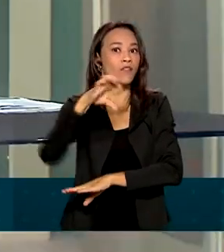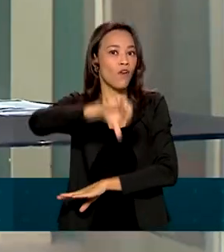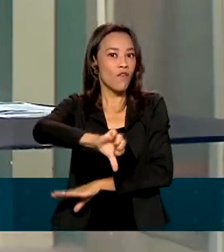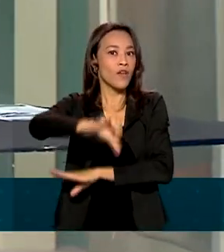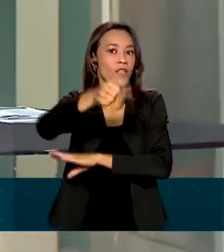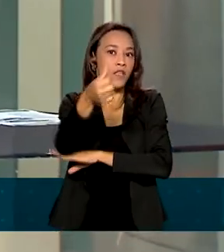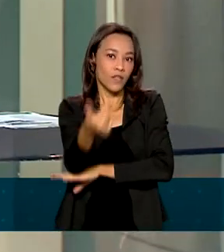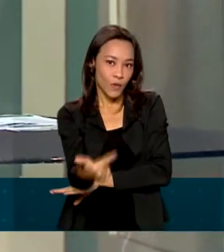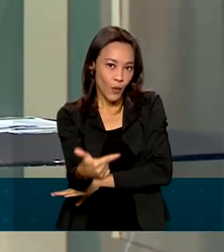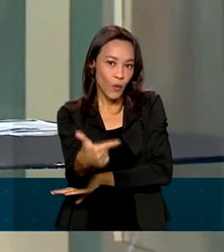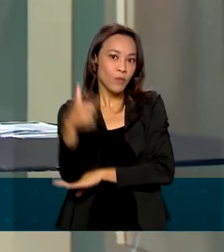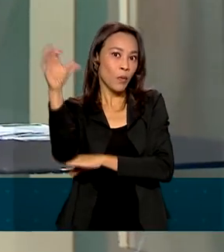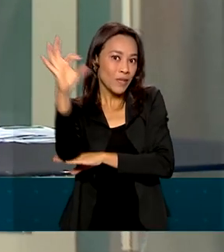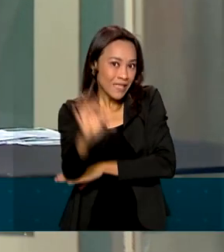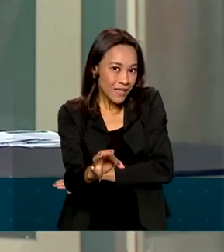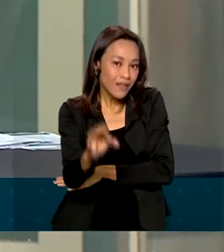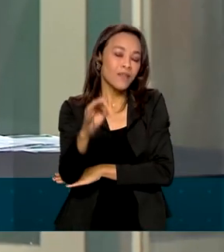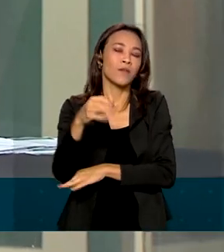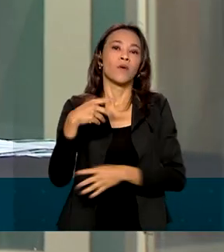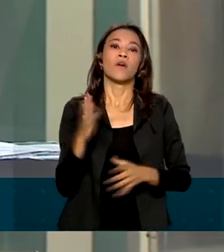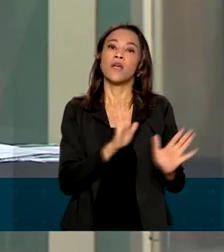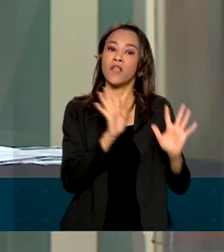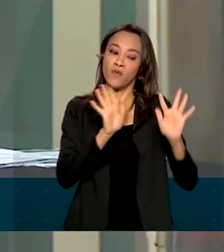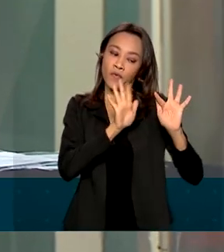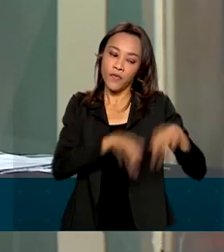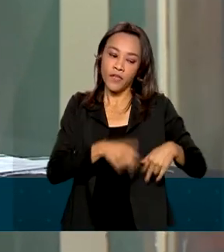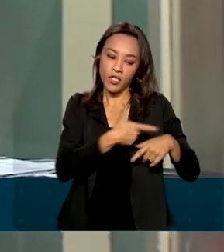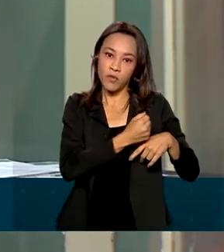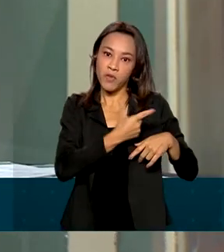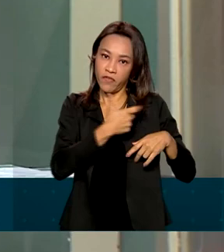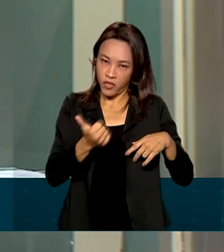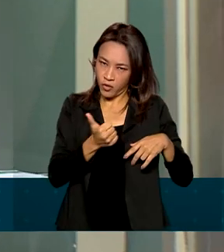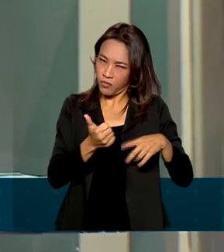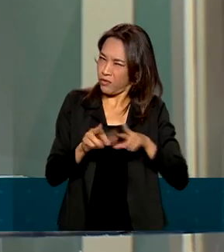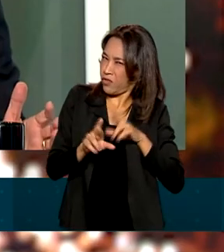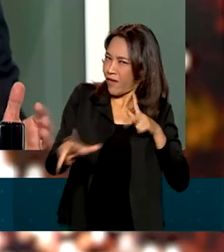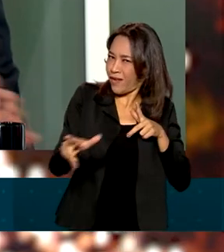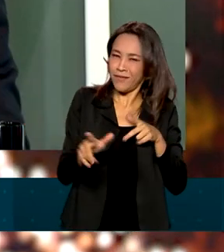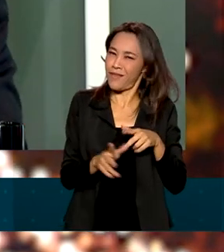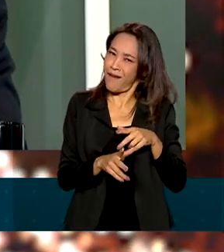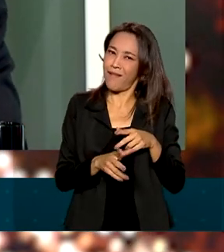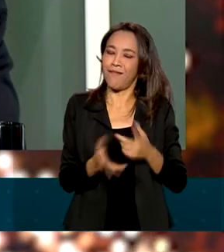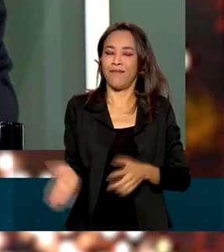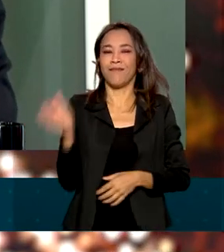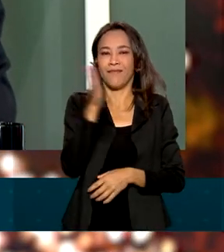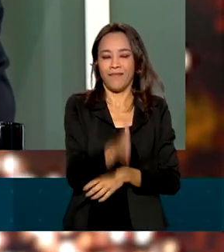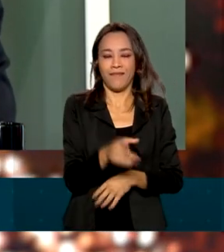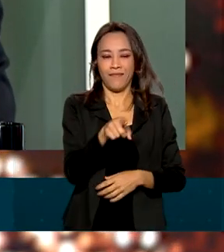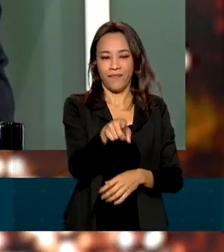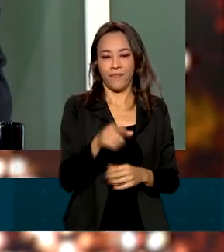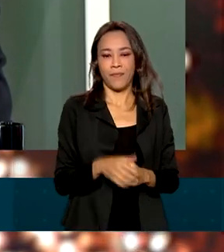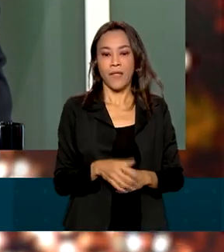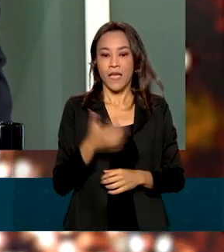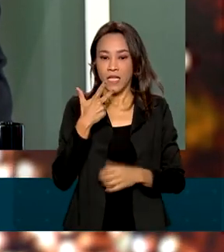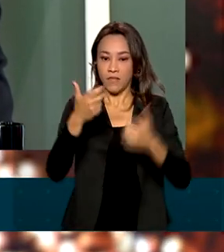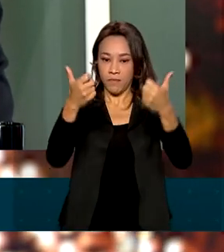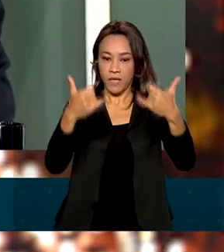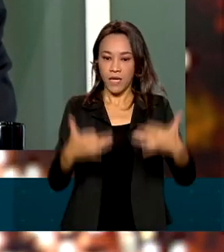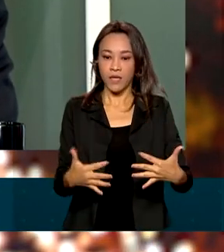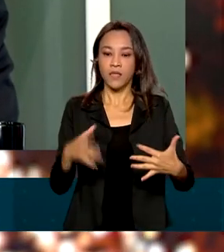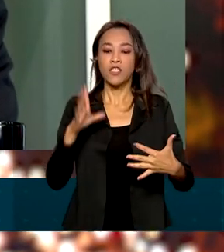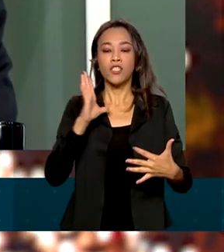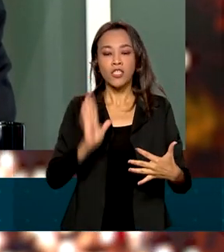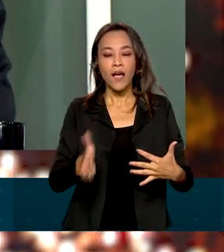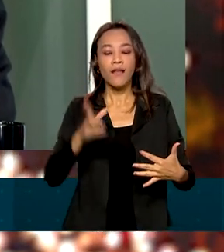Para ele, o fim de 2021 não será diferente. A gente já tem uma reestruturação do turismo